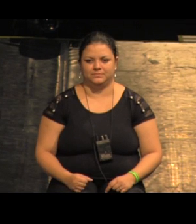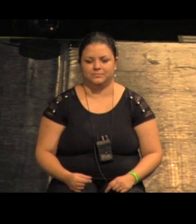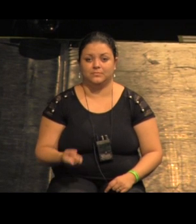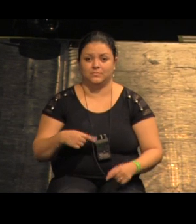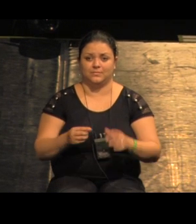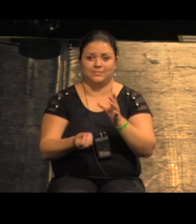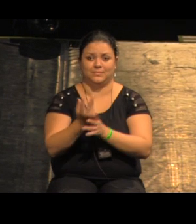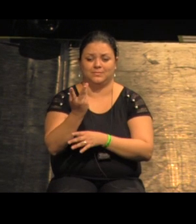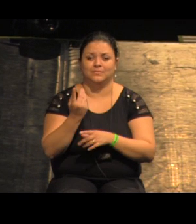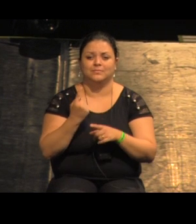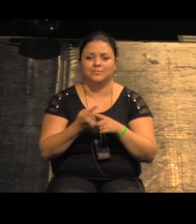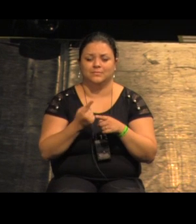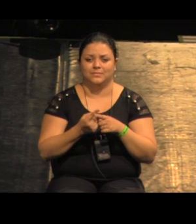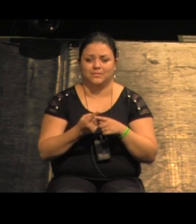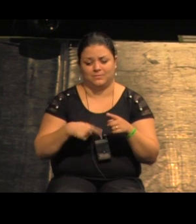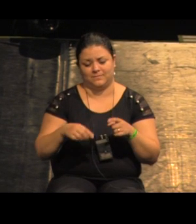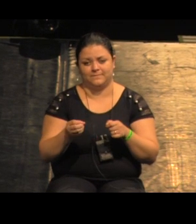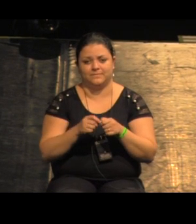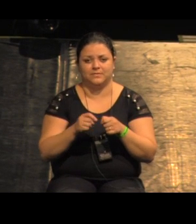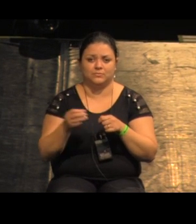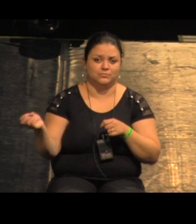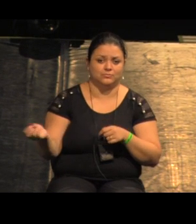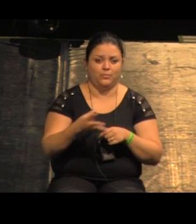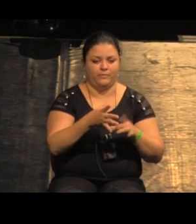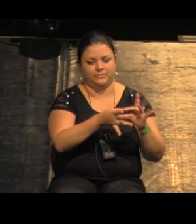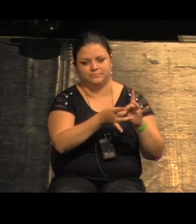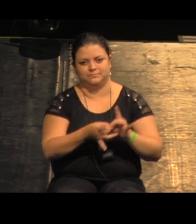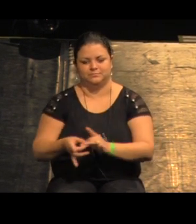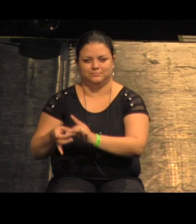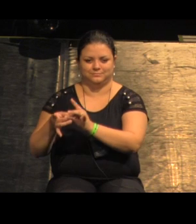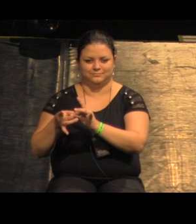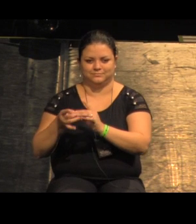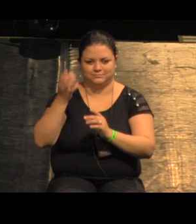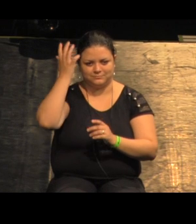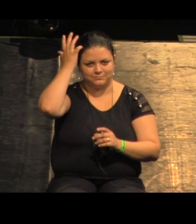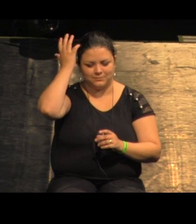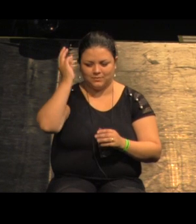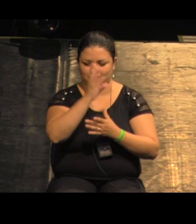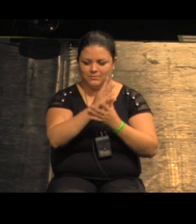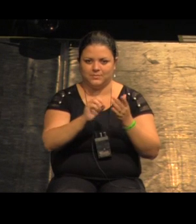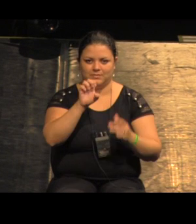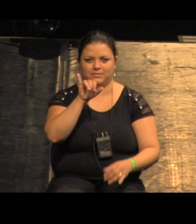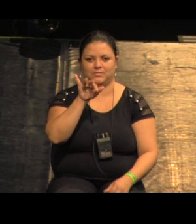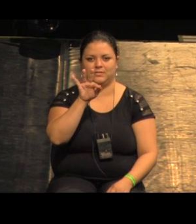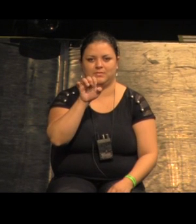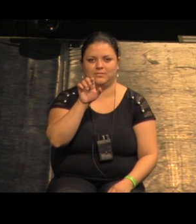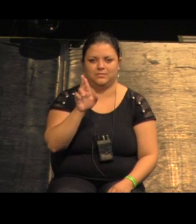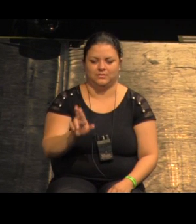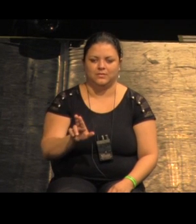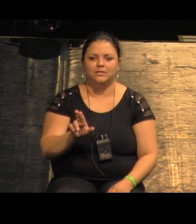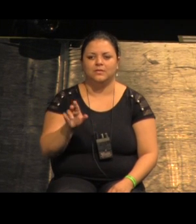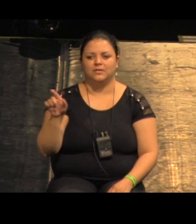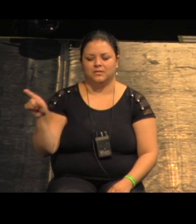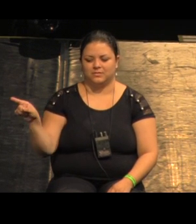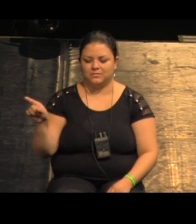contradizendo o eu acabei de falar uma nova ligação aqui ali está do Eiffel para pedestres e